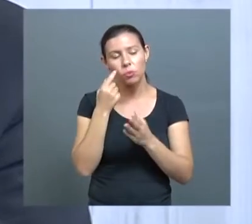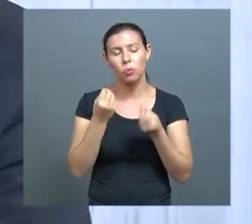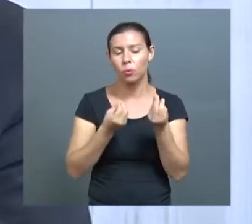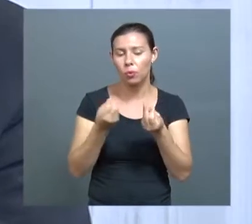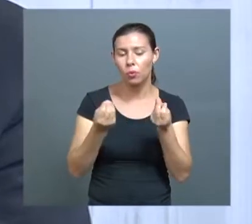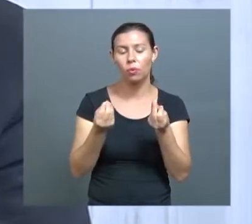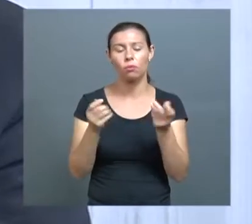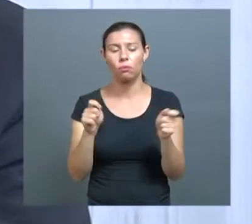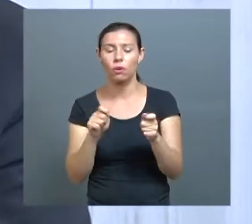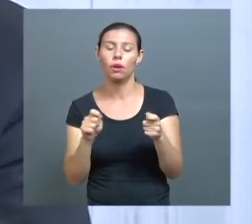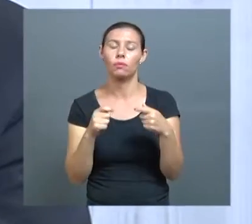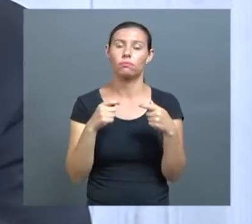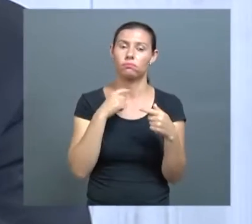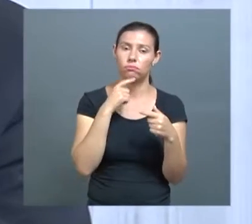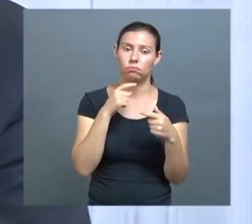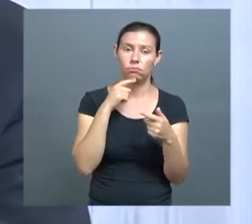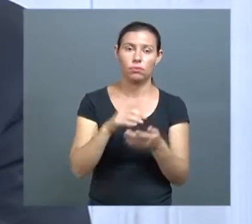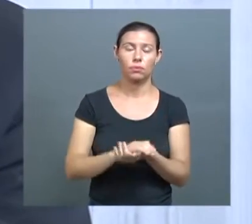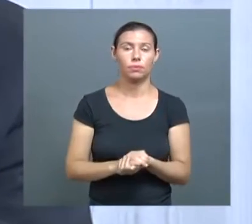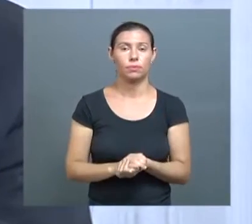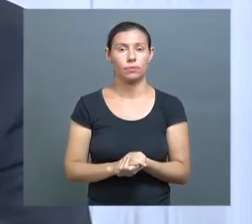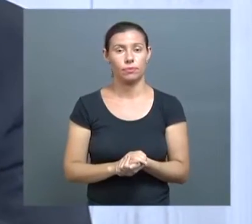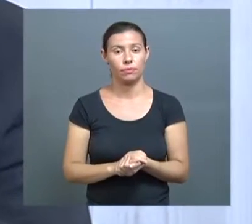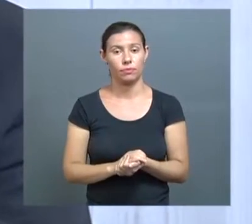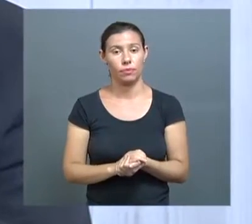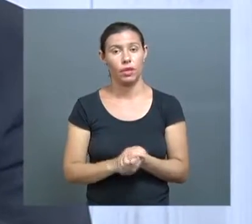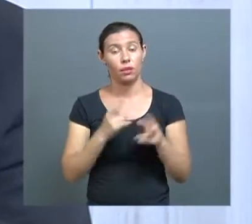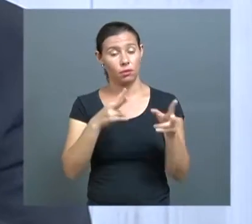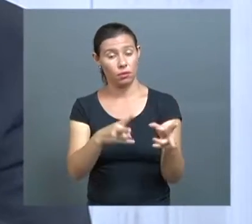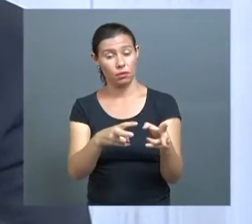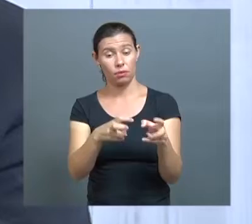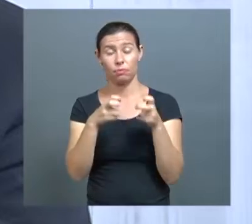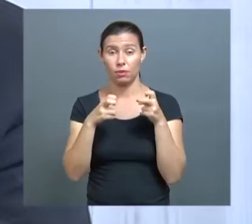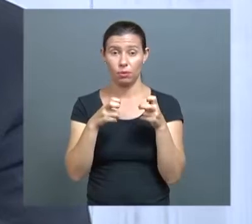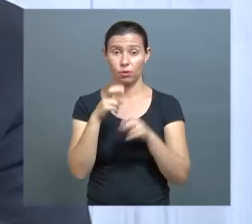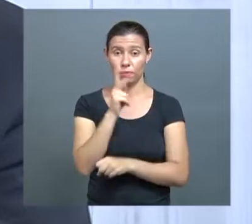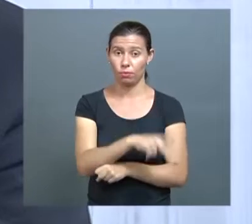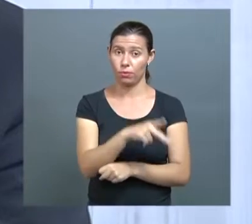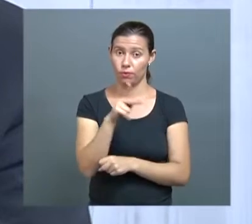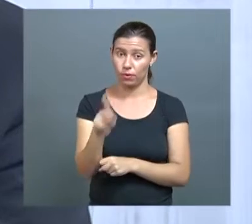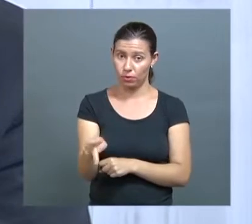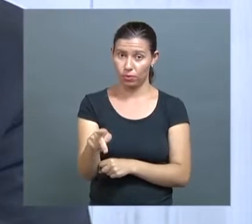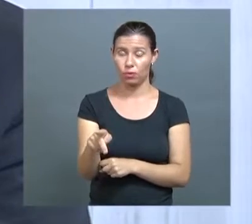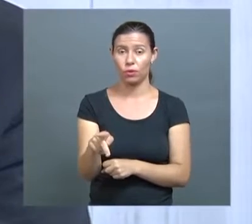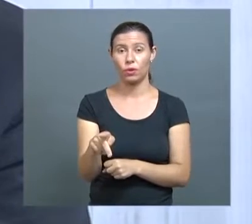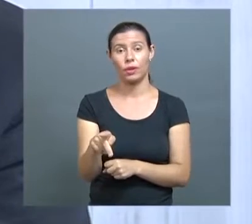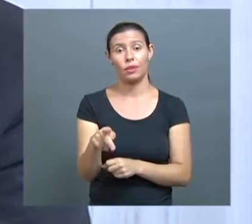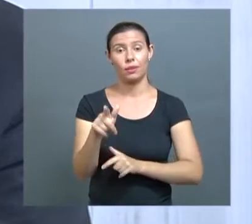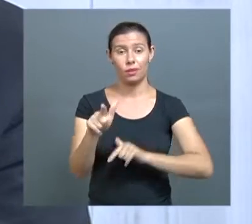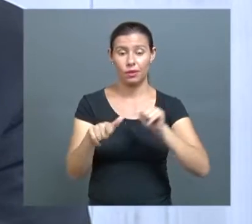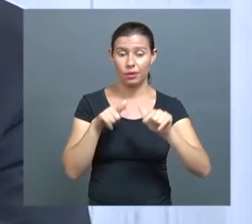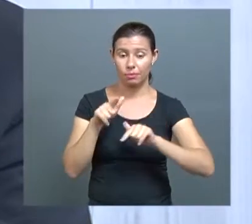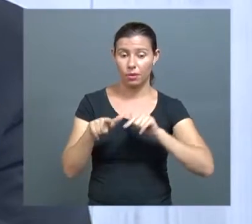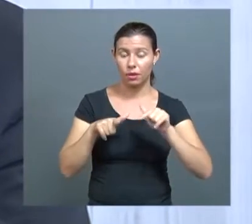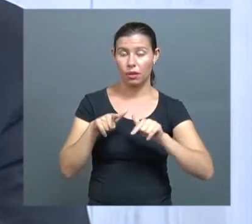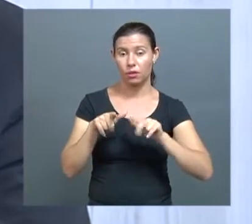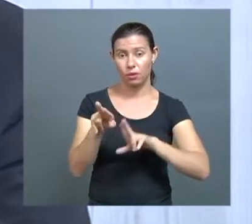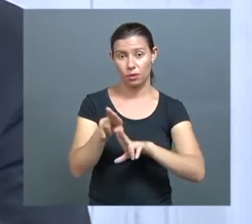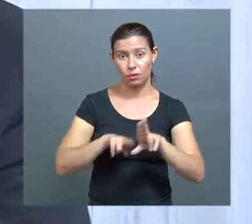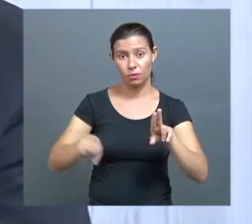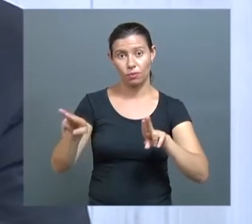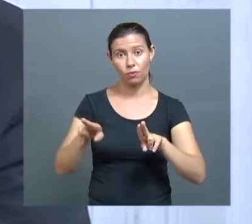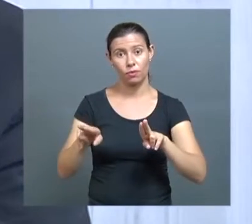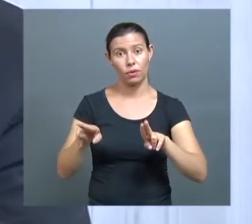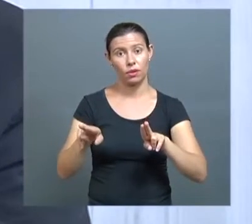plantões no sistema. E lá, nesse momento, nós detectamos que os professores em dedicação exclusiva não estavam